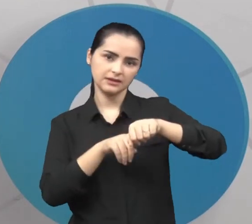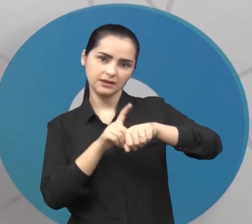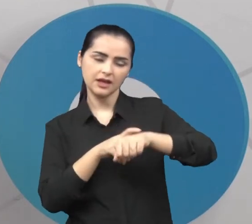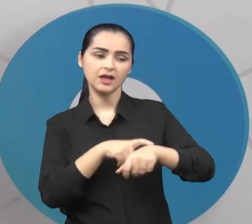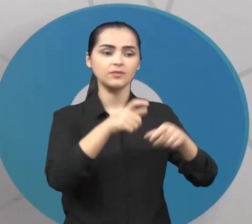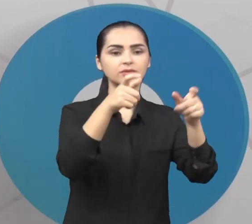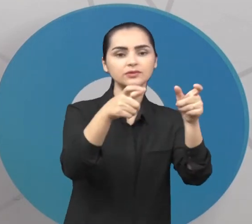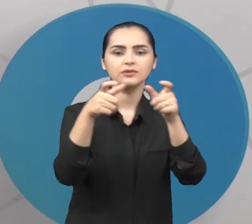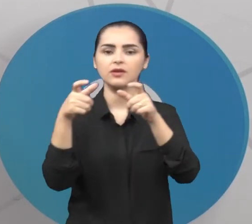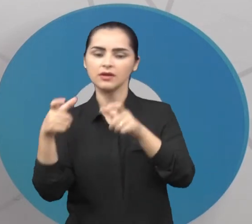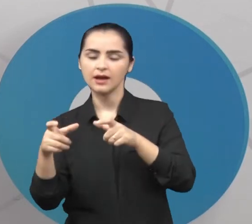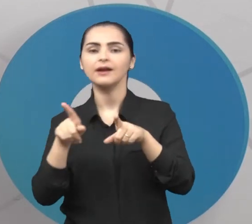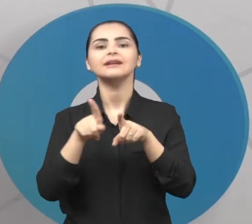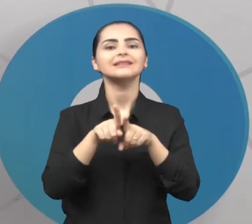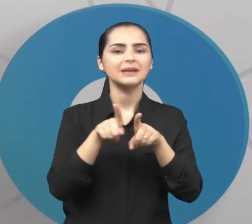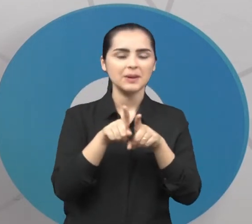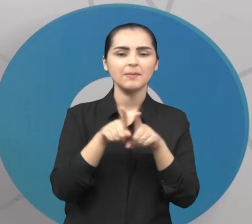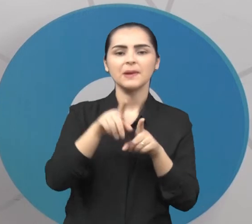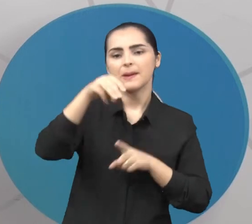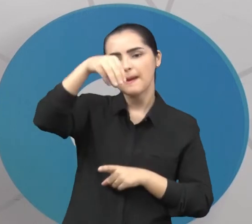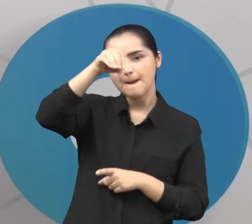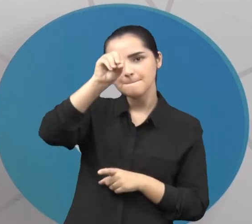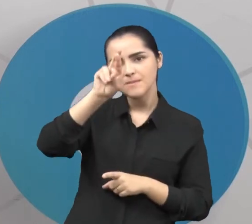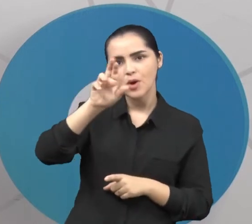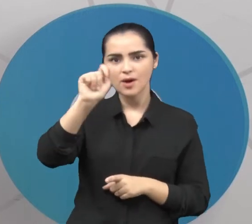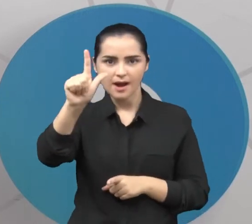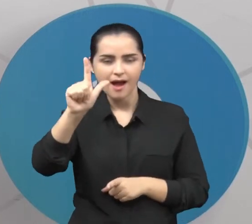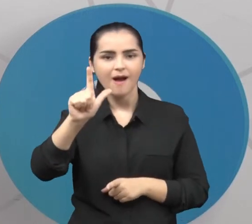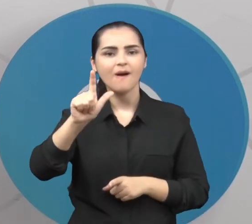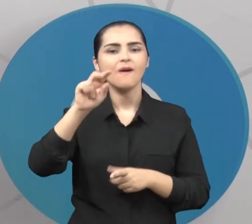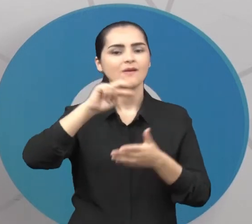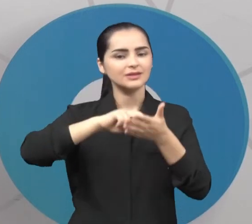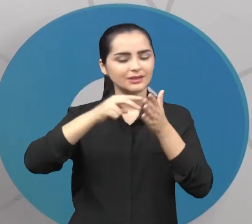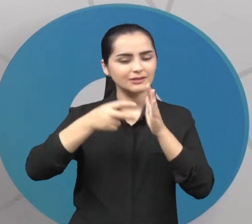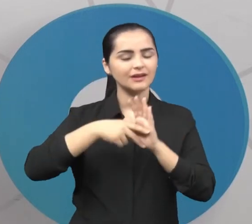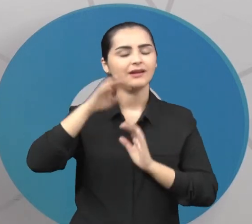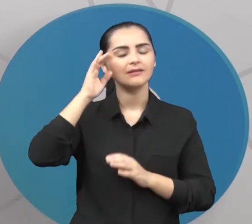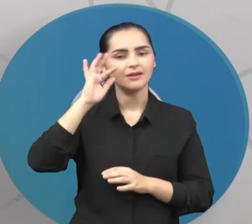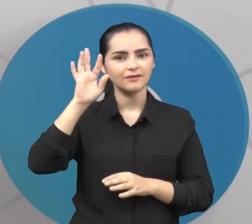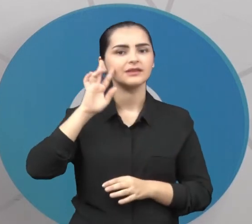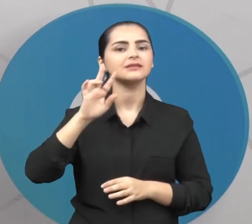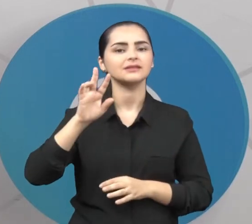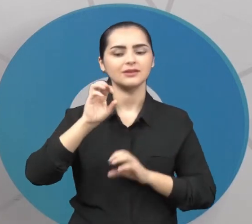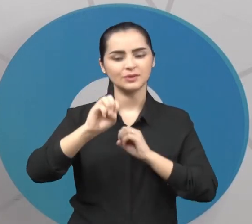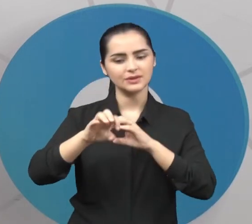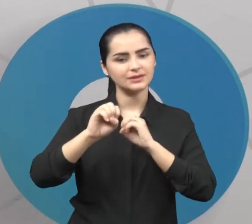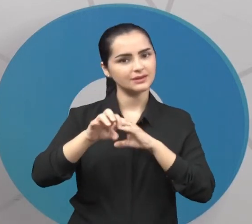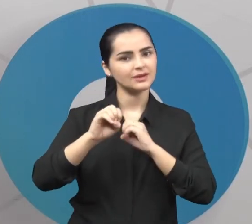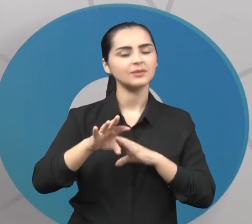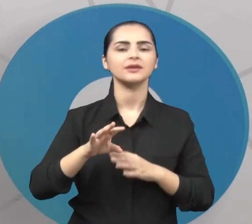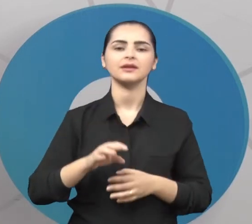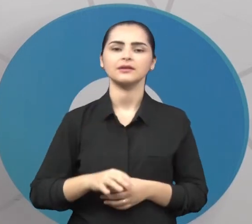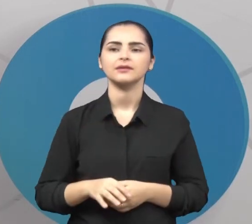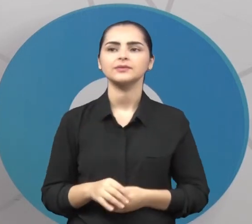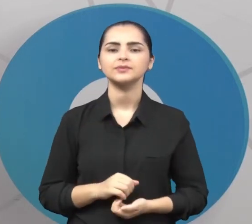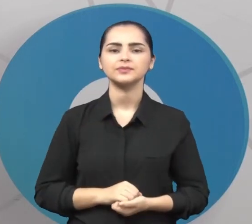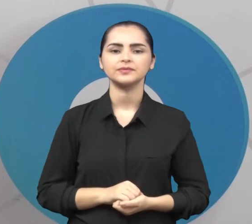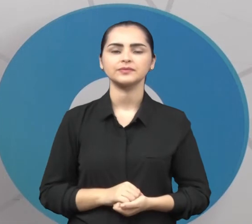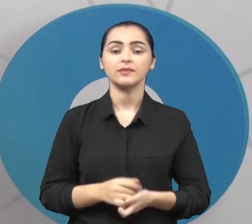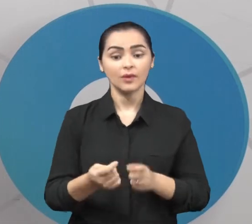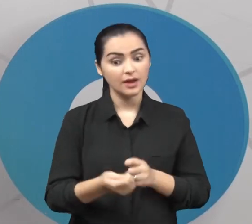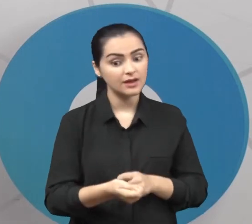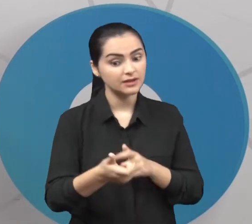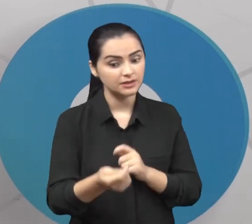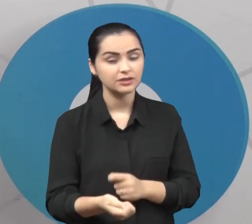E tem que ter uma moral. Essas são as três partes importantes de uma fábula. Não pode faltar, tá bom? Então, vamos ver o que ele pede lá. Vamos ver as dicas,